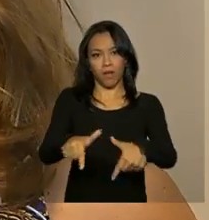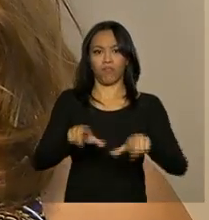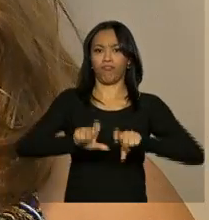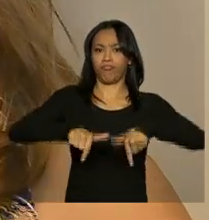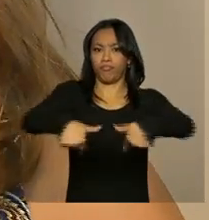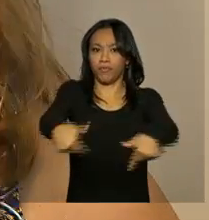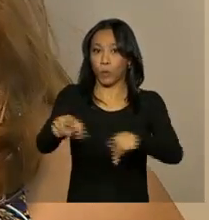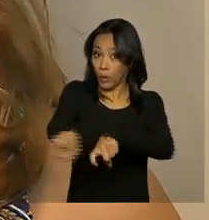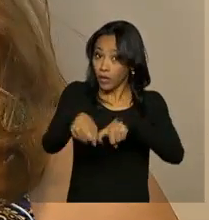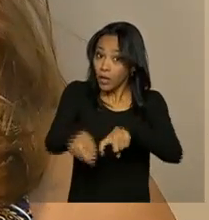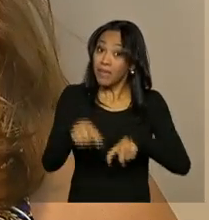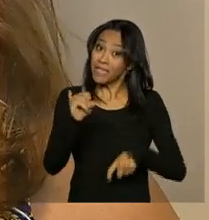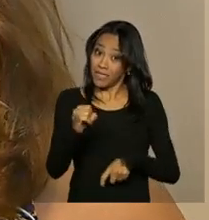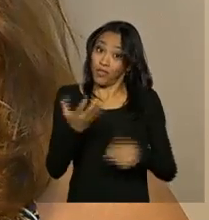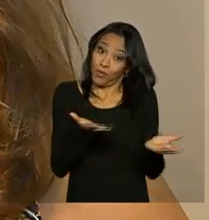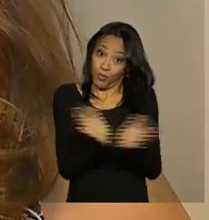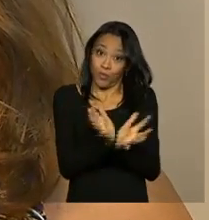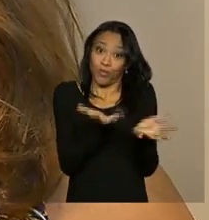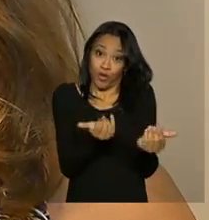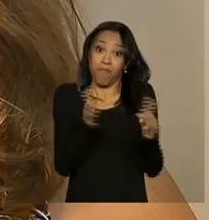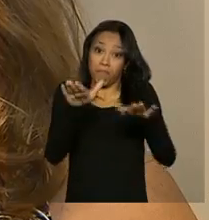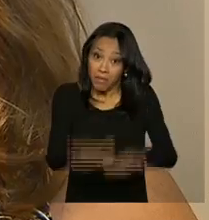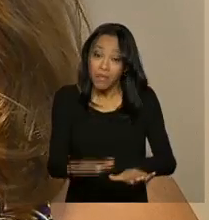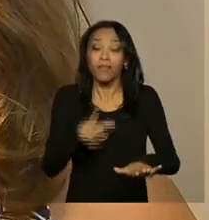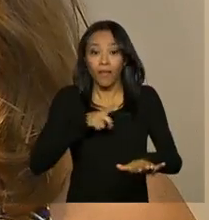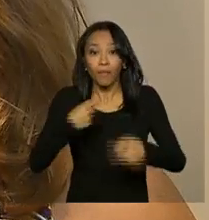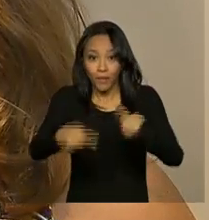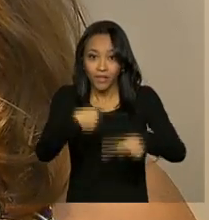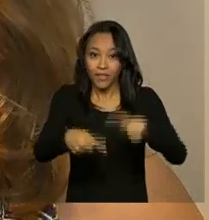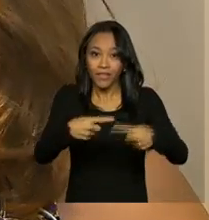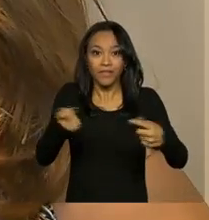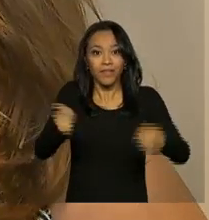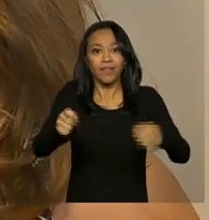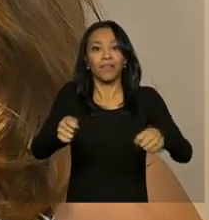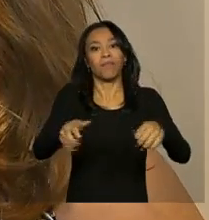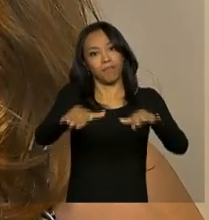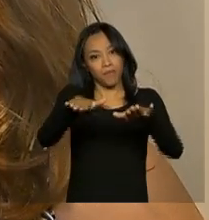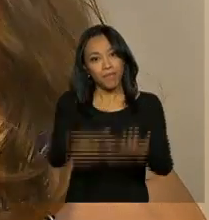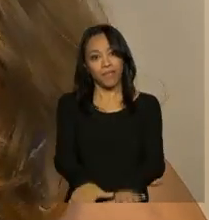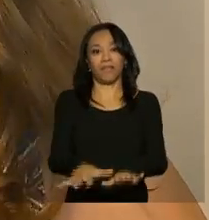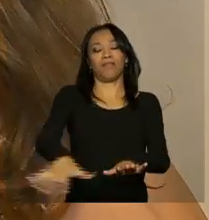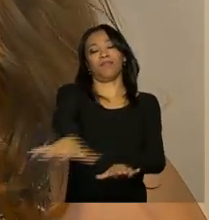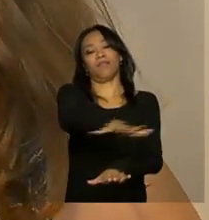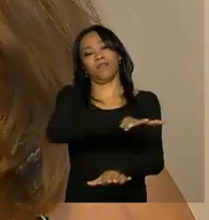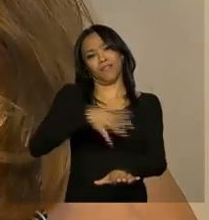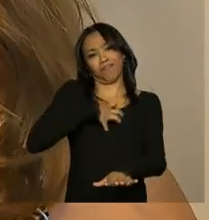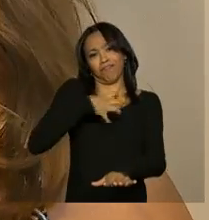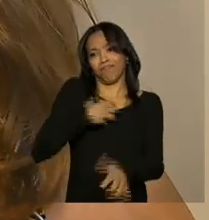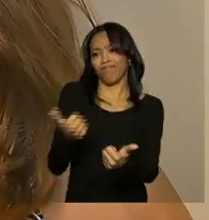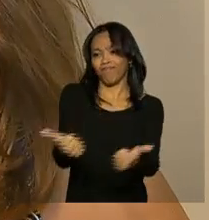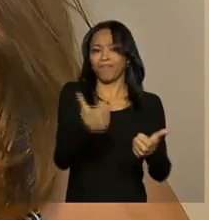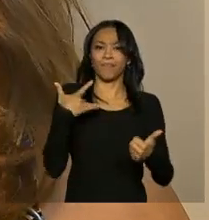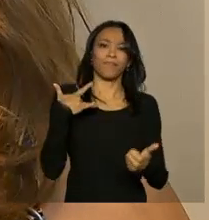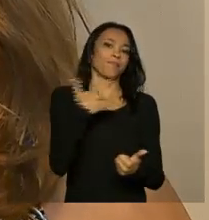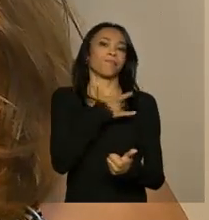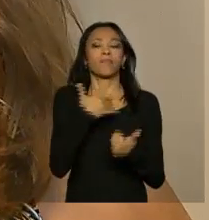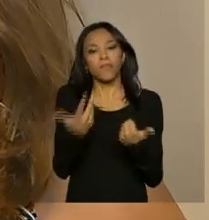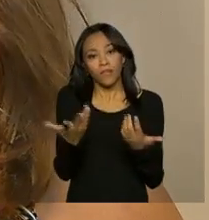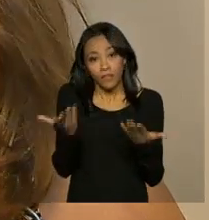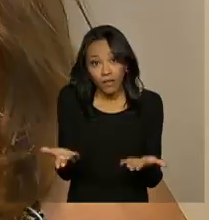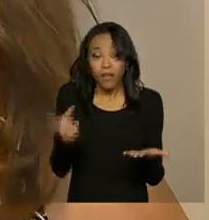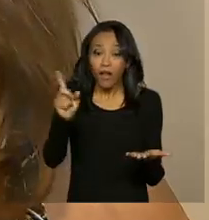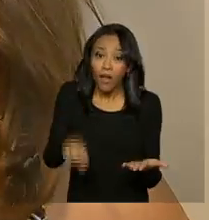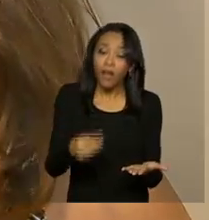essa juventude só vai escolher permanecer no campo se tiver políticas públicas que tornem aquele espaço um espaço de vida, de qualidade de vida, enfim,